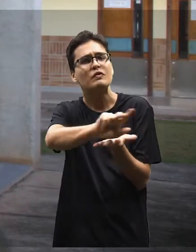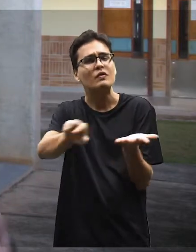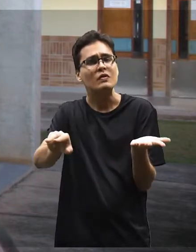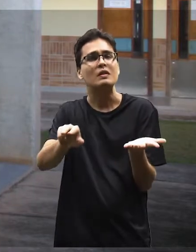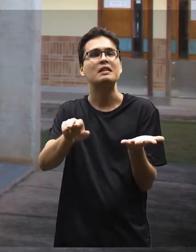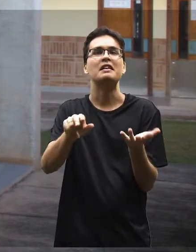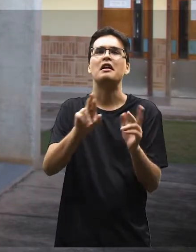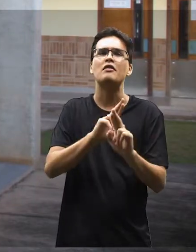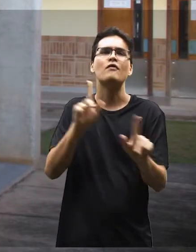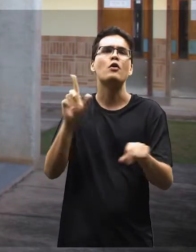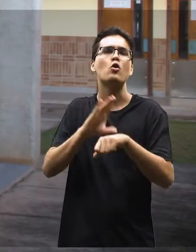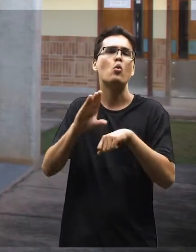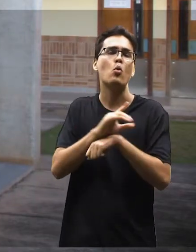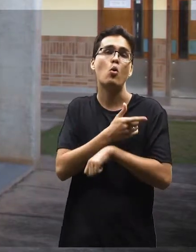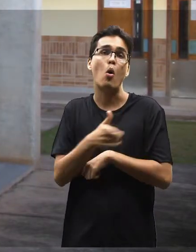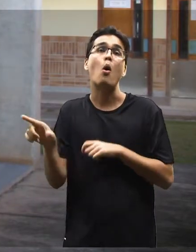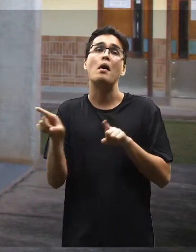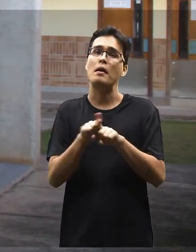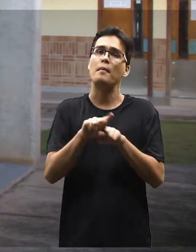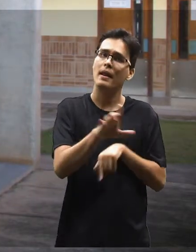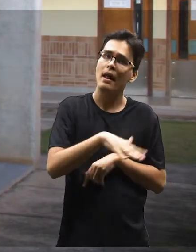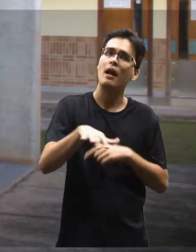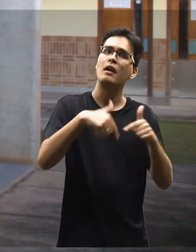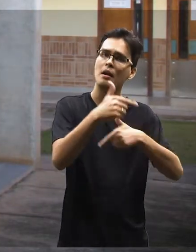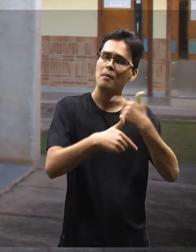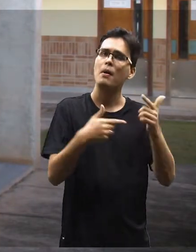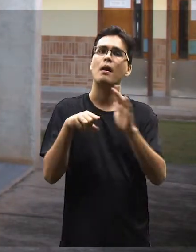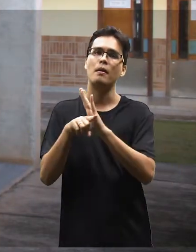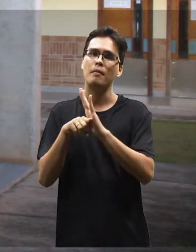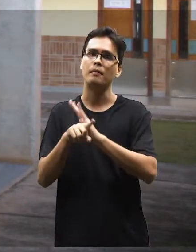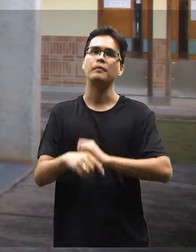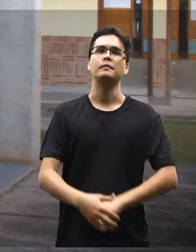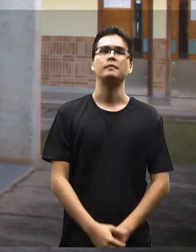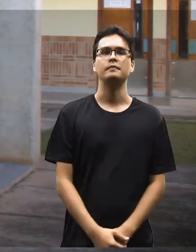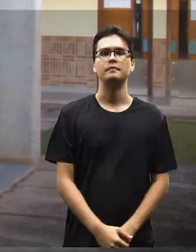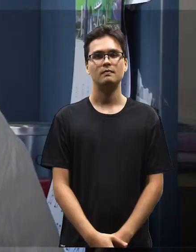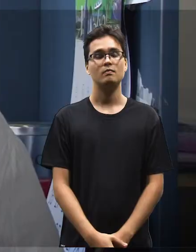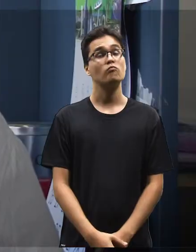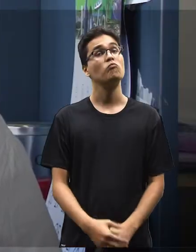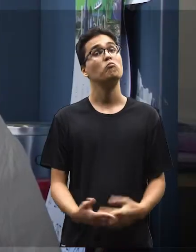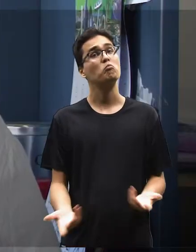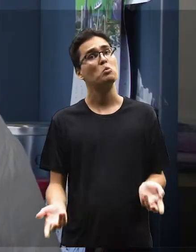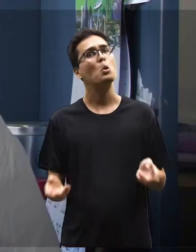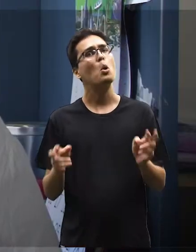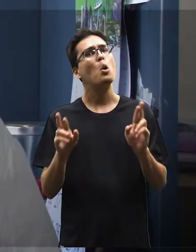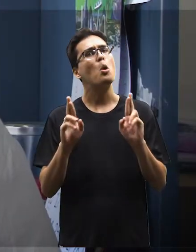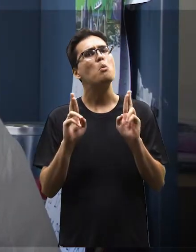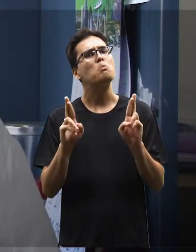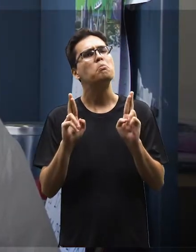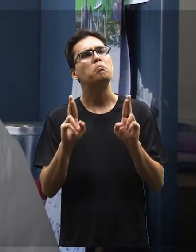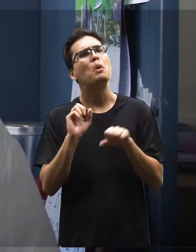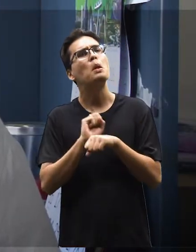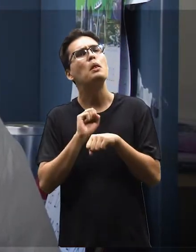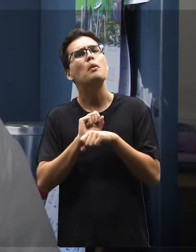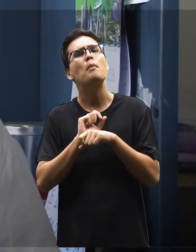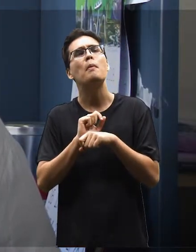opções diferentes de outros cursos, tanto no mercado de trabalho como para pesquisa também. O que se espera normalmente